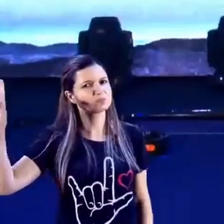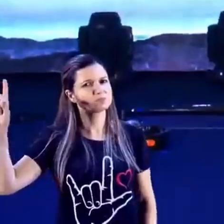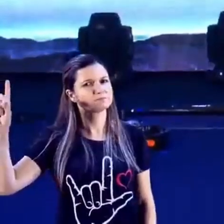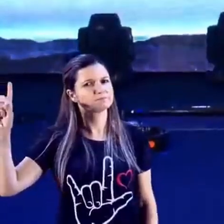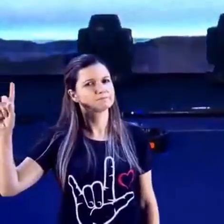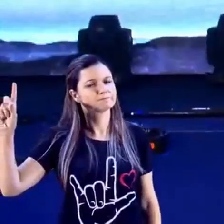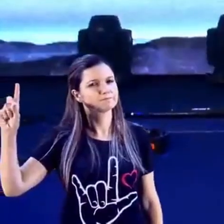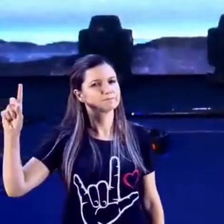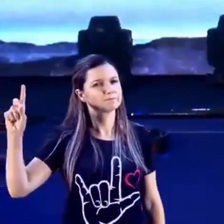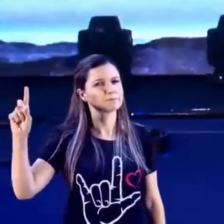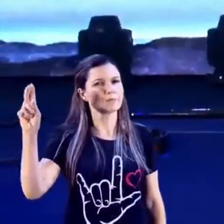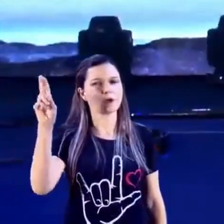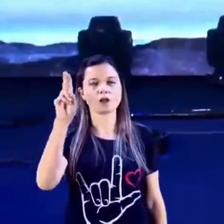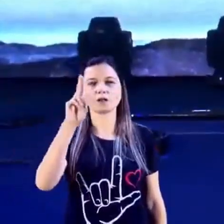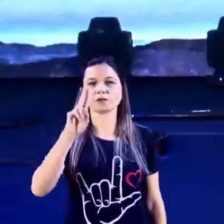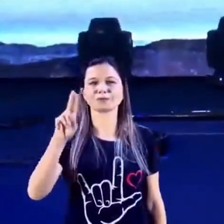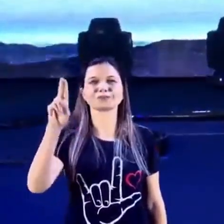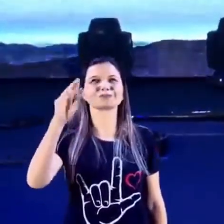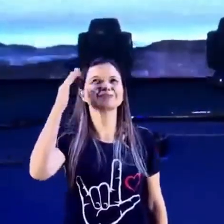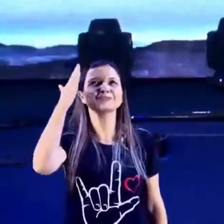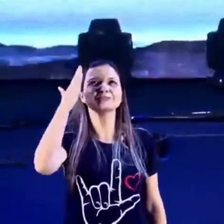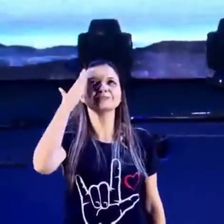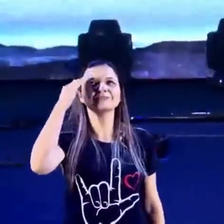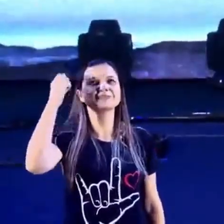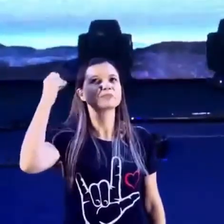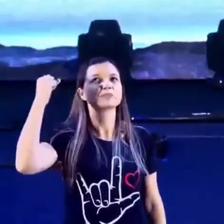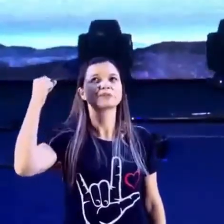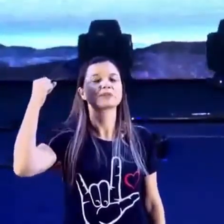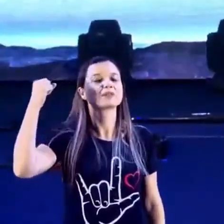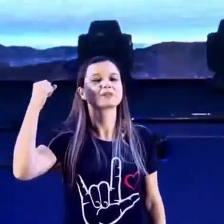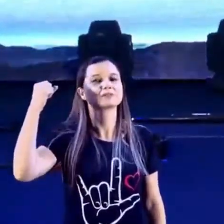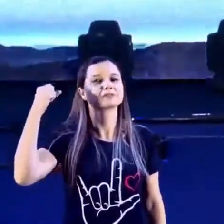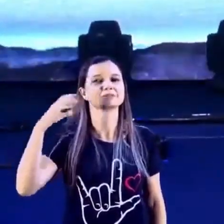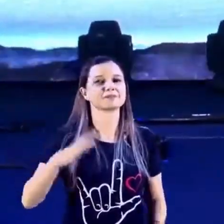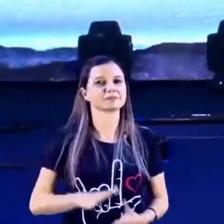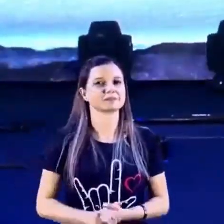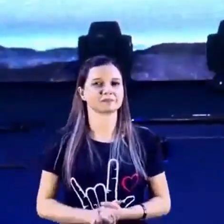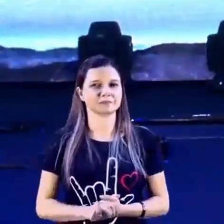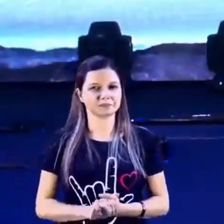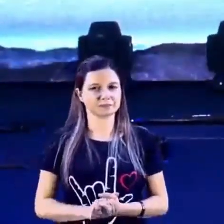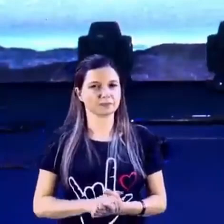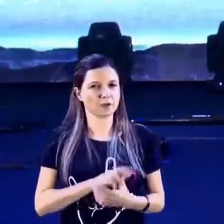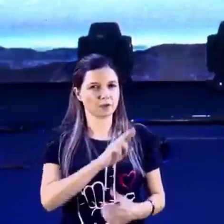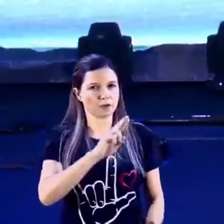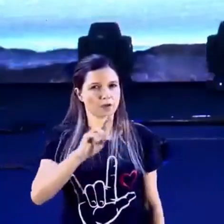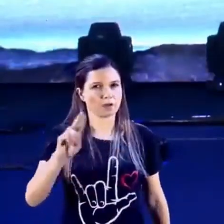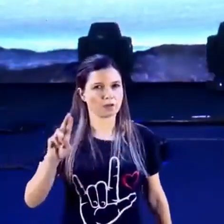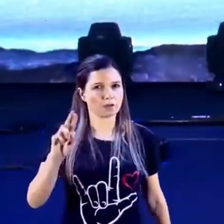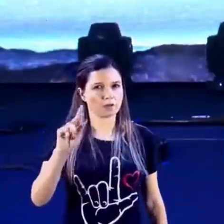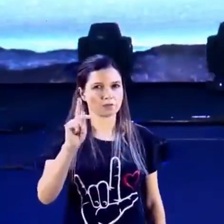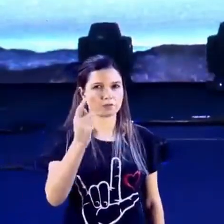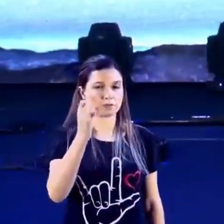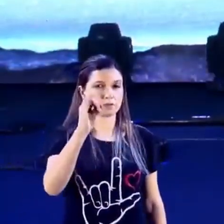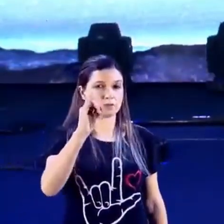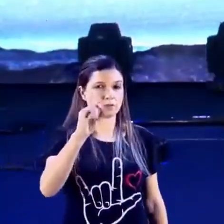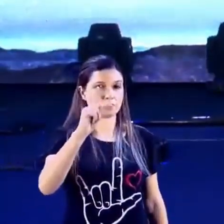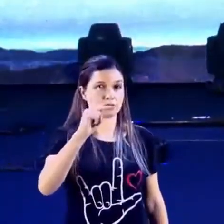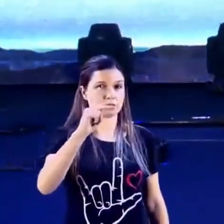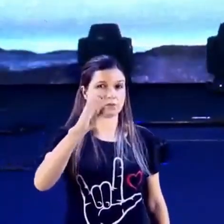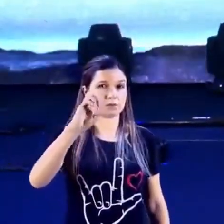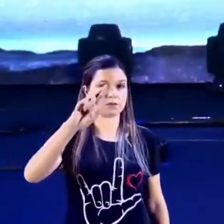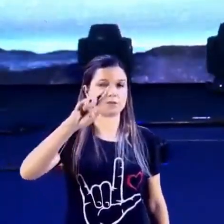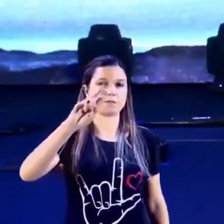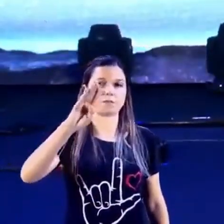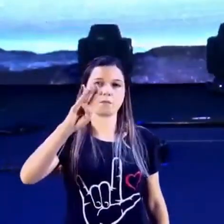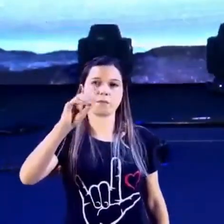Ele usa sempre de hipérbole. O é hipérbole, pastor Ciro? Hipérbole, olha a definição do que diz o dicionário, hipérbole é uma figura de